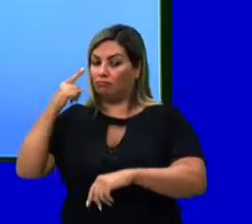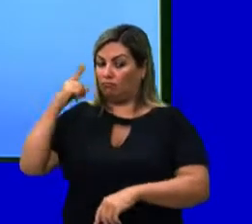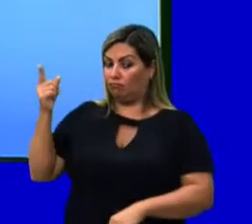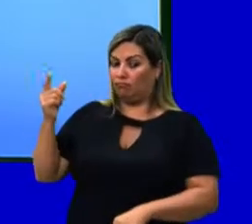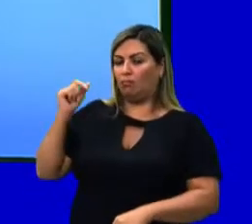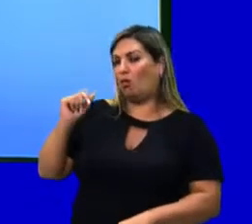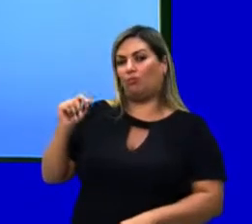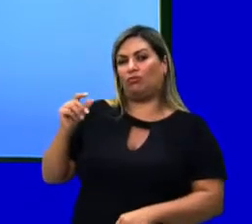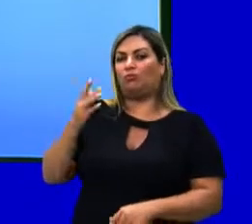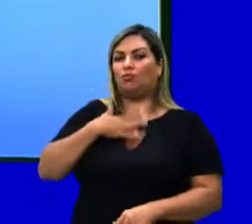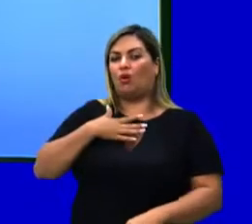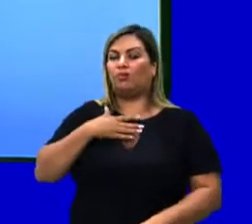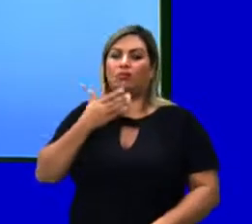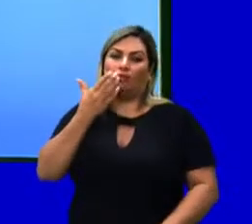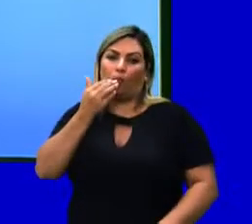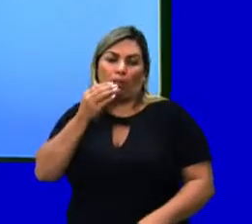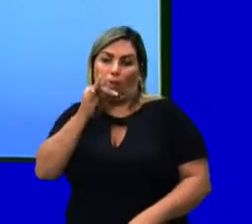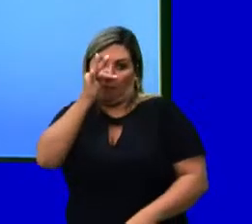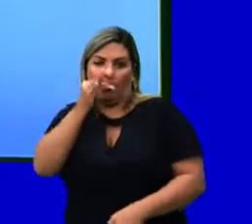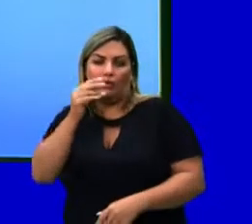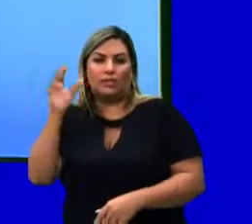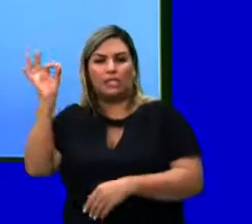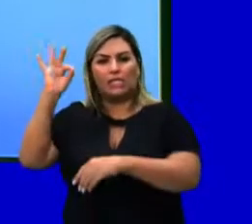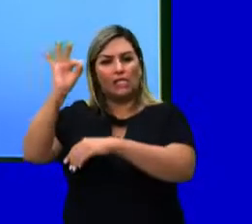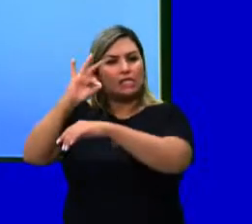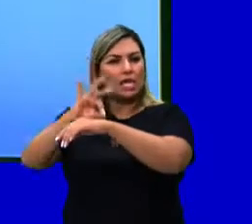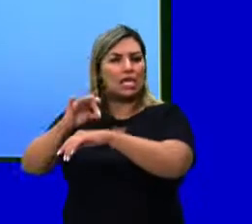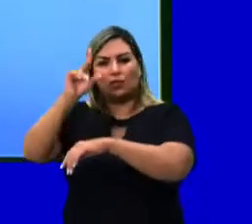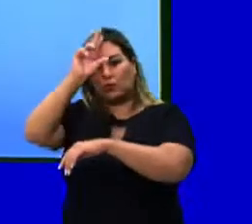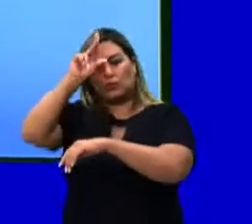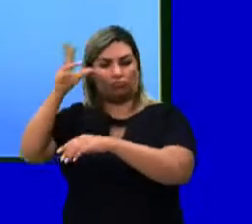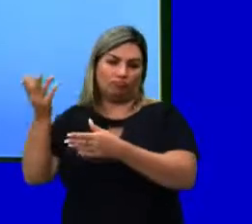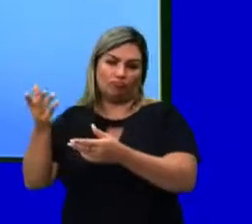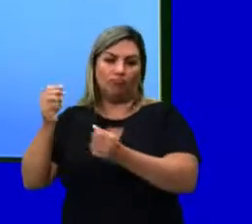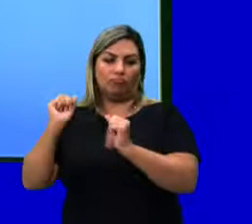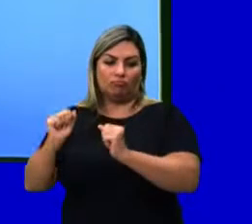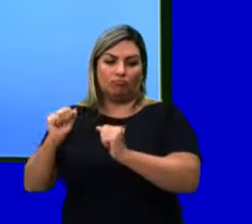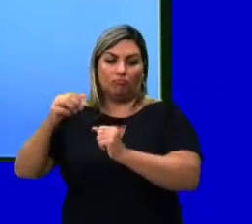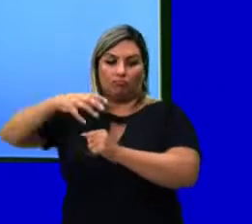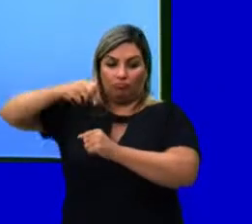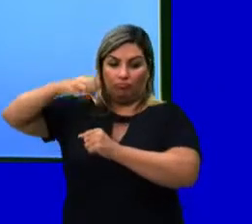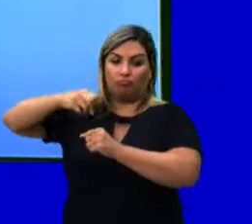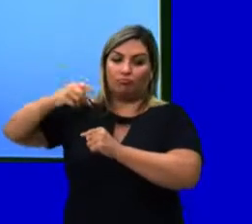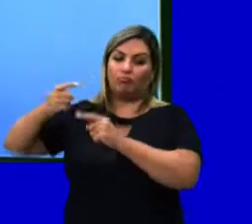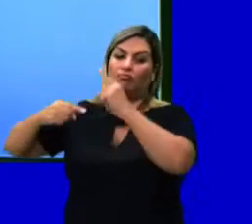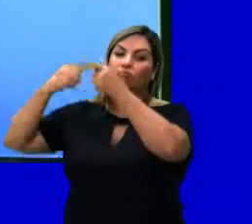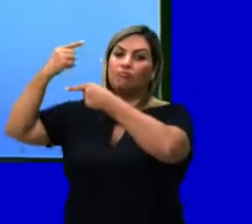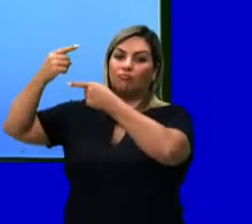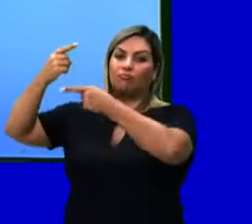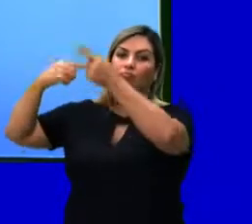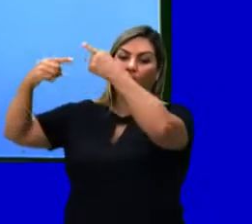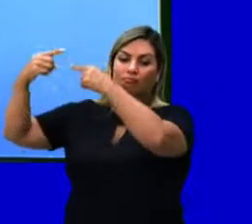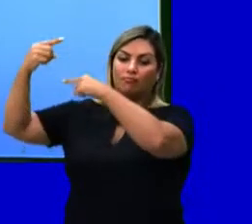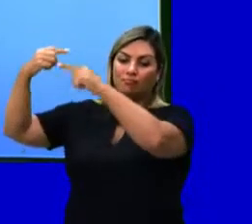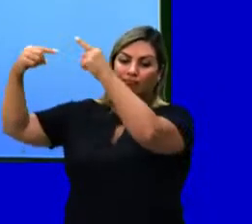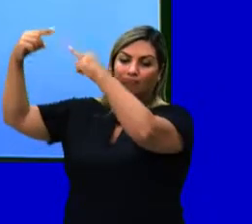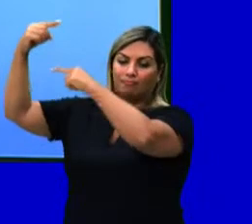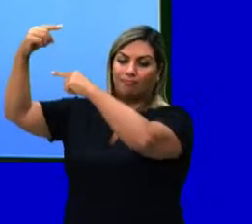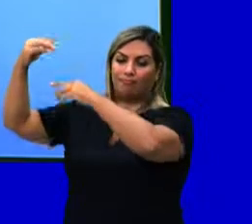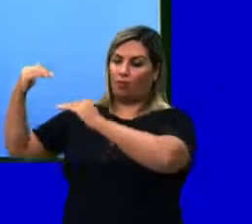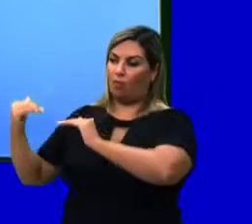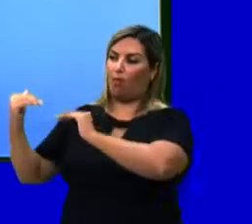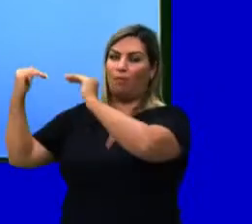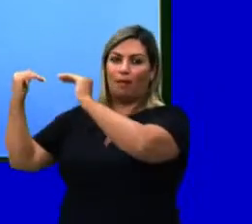pode ser um herbívoro, como aqui, um inseto. Esse inseto serve de alimento agora para um organismo carnívoro,